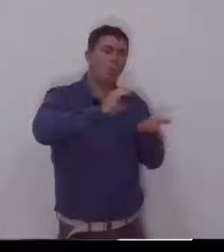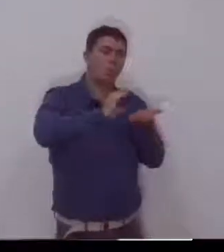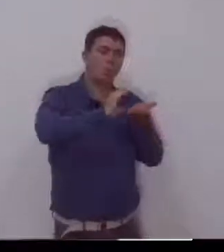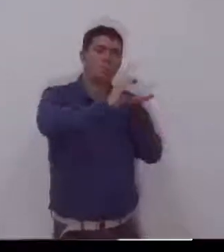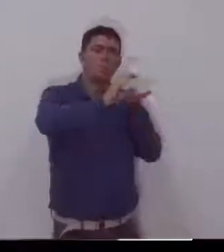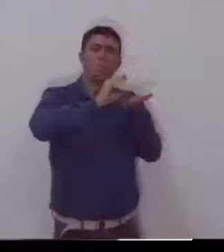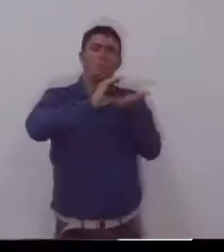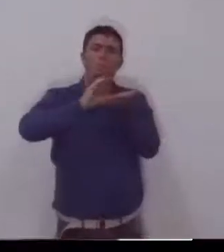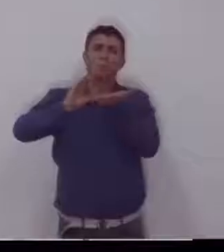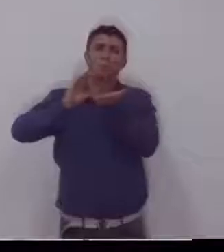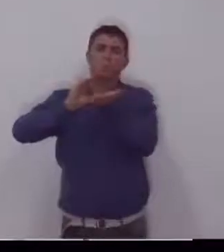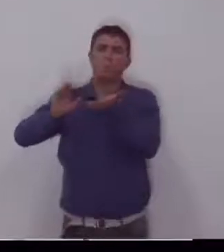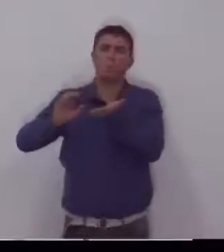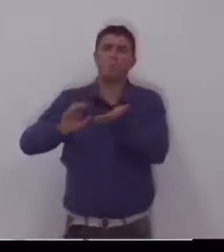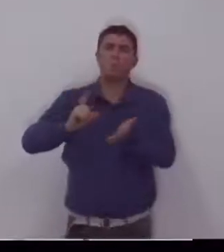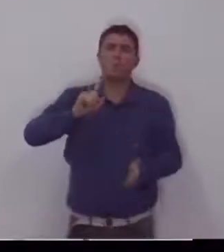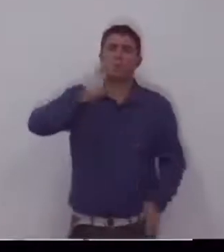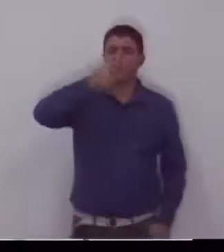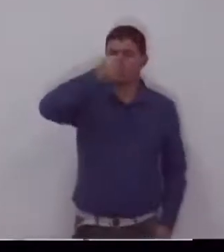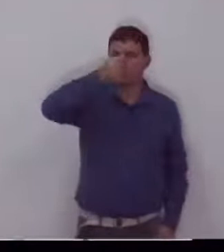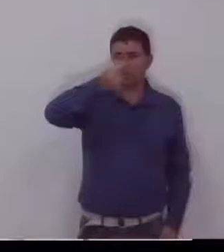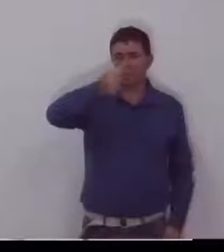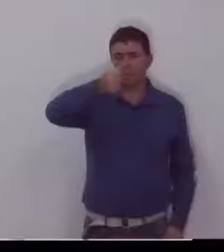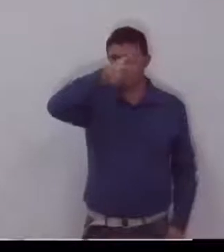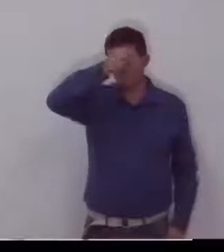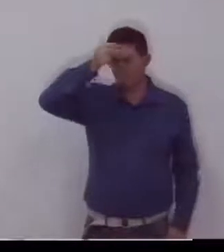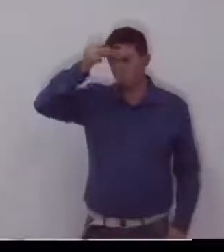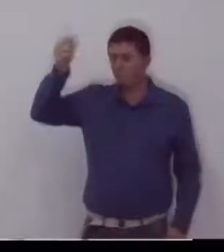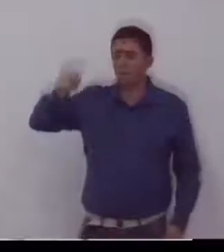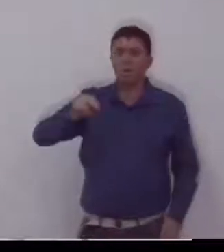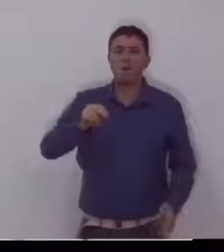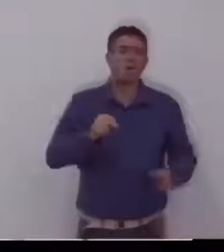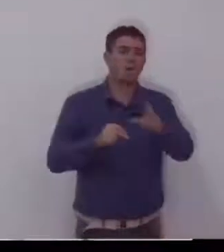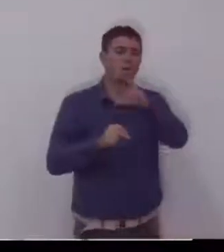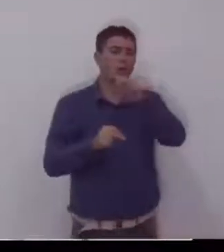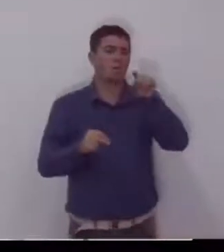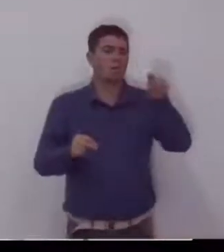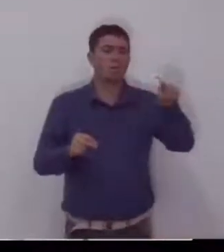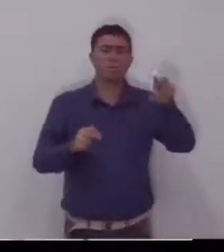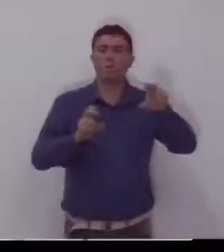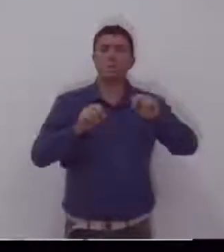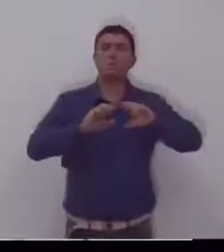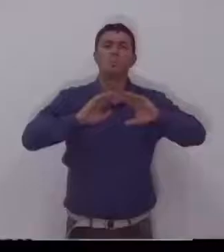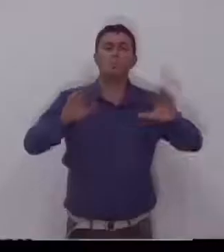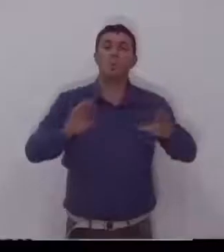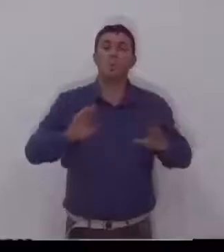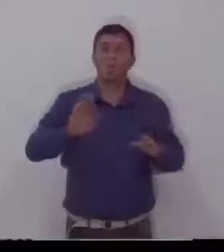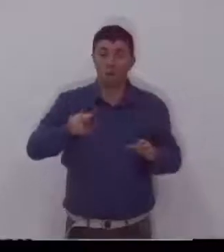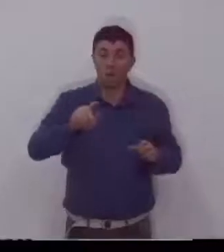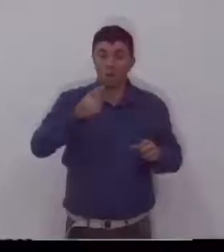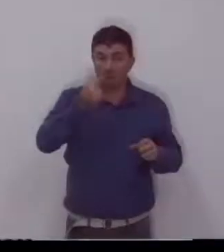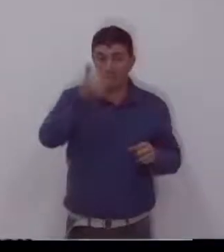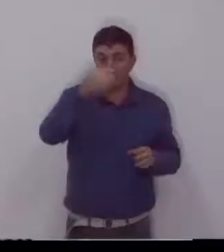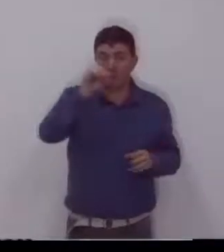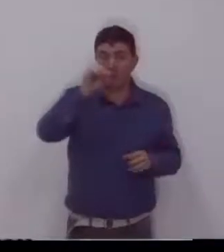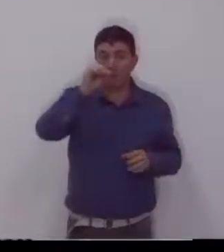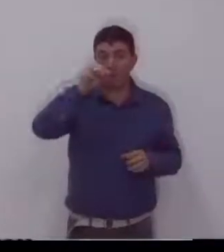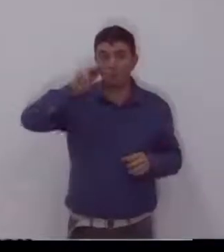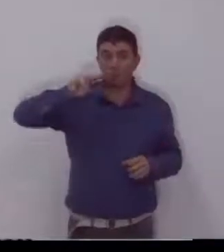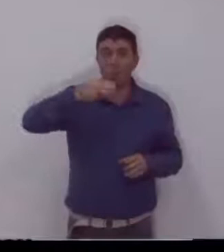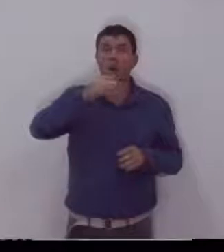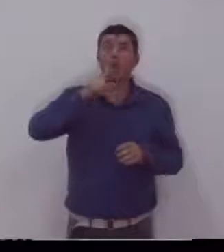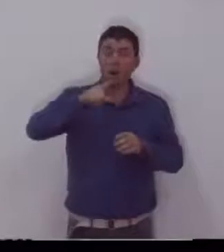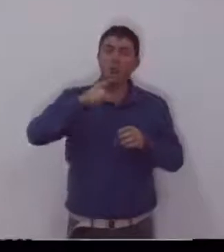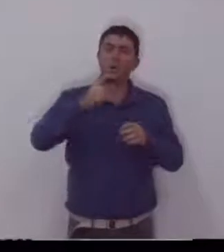que pegou, a prefeitura pegou, e vai passar 500 mil para um, 2 milhões para outro, não, é no decorrer do ano. Esse